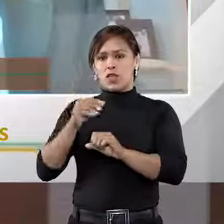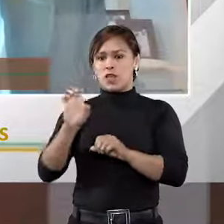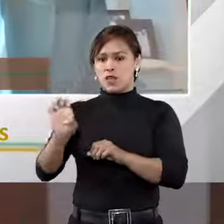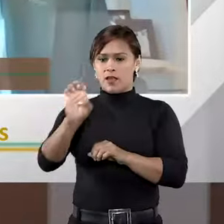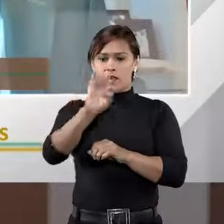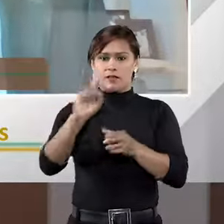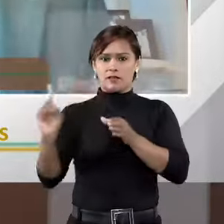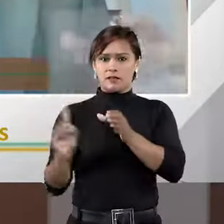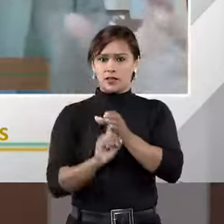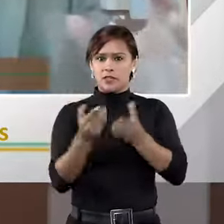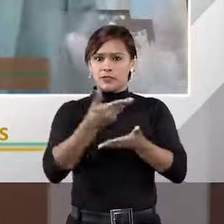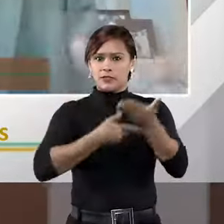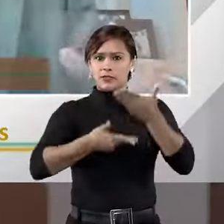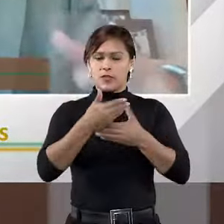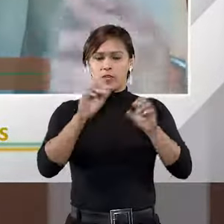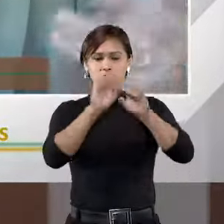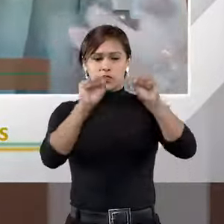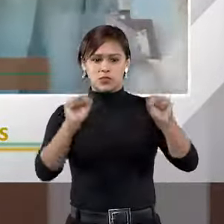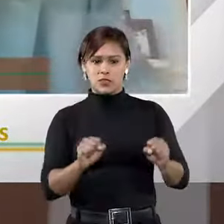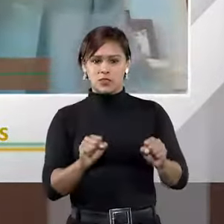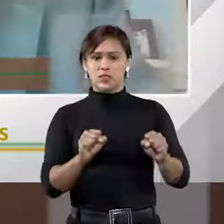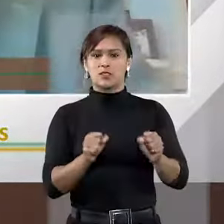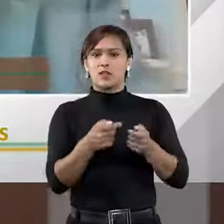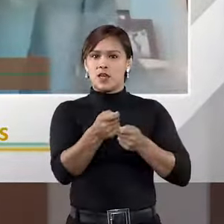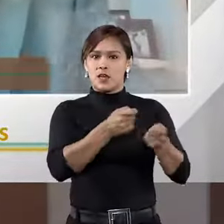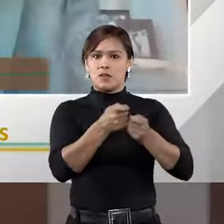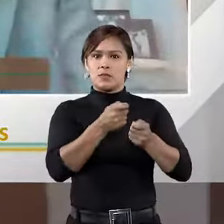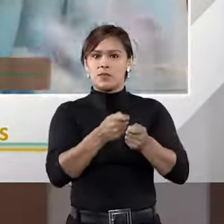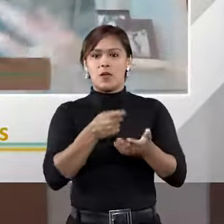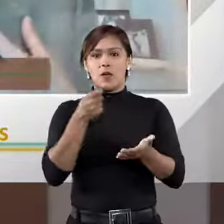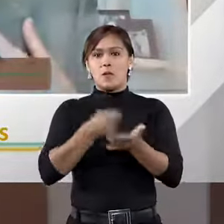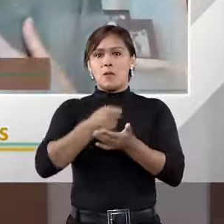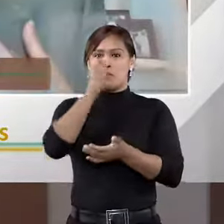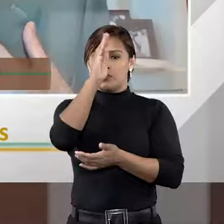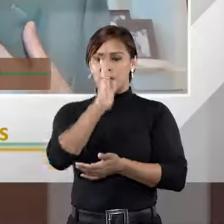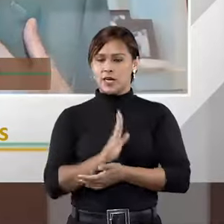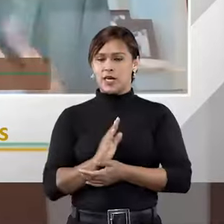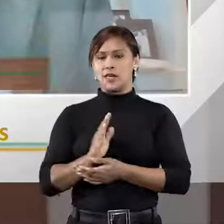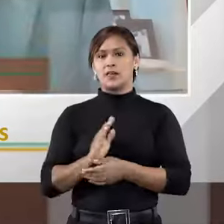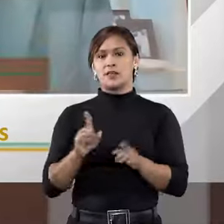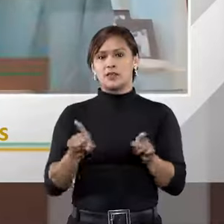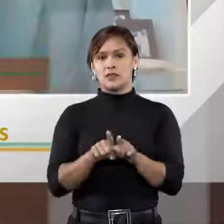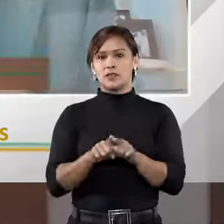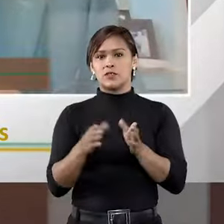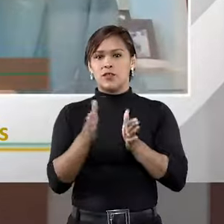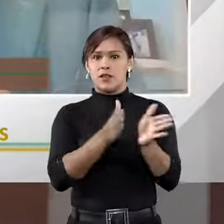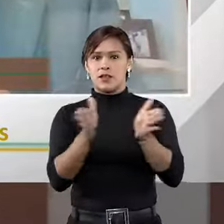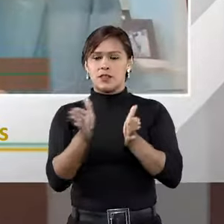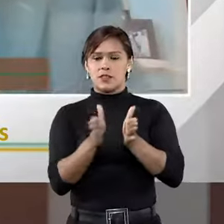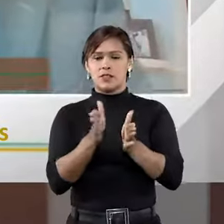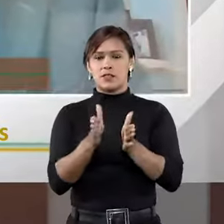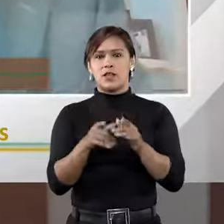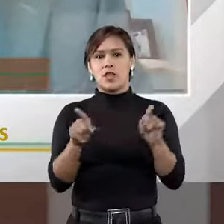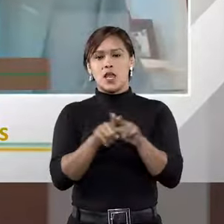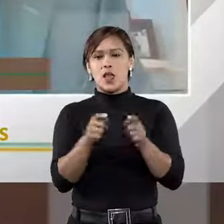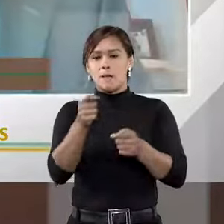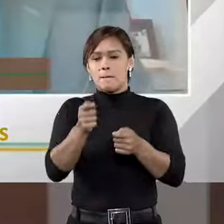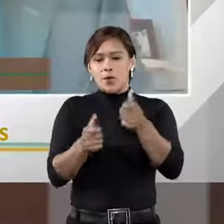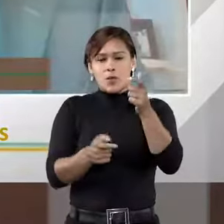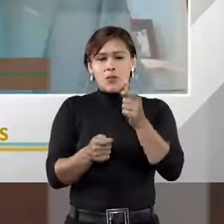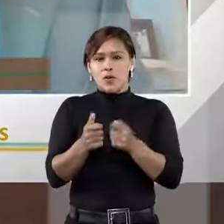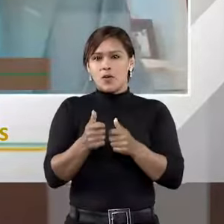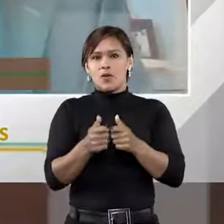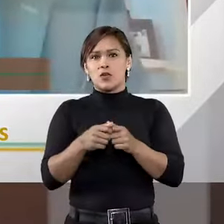Estado-membro tinha de instaurar um sistema arbitral subsidiado, ou seja, barato, acessível, para pequenas arbitragens de